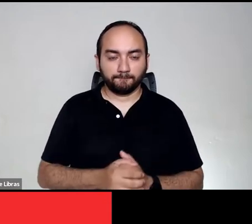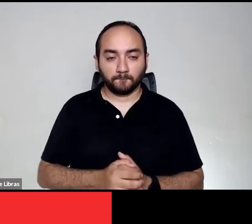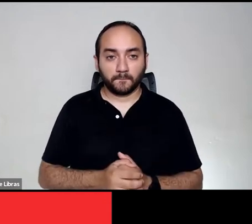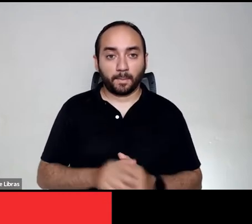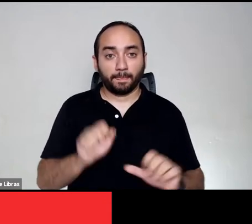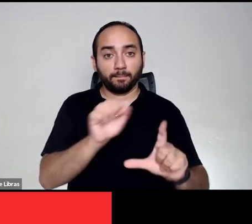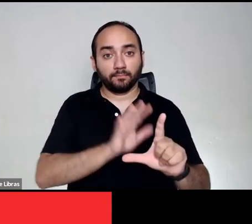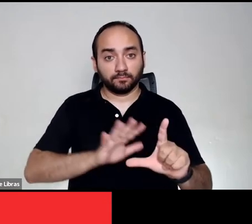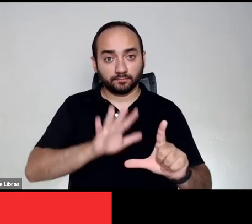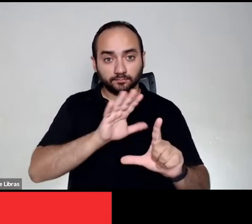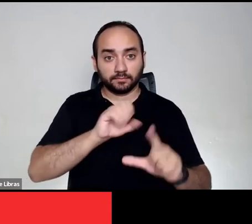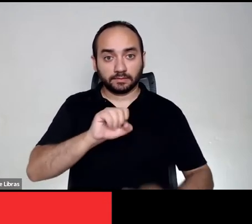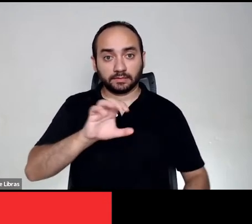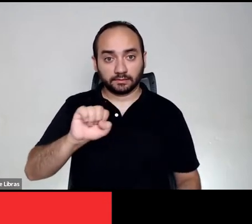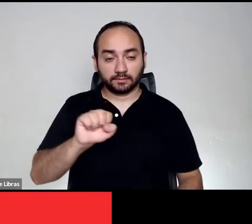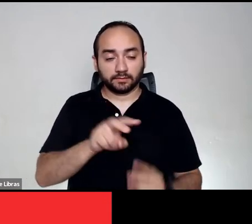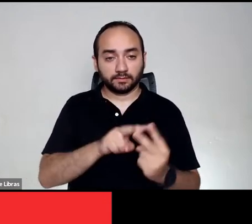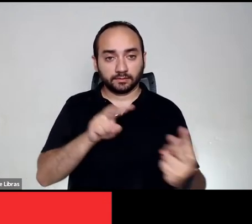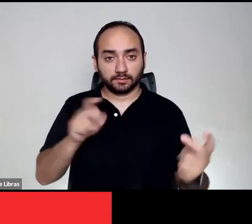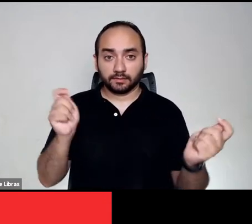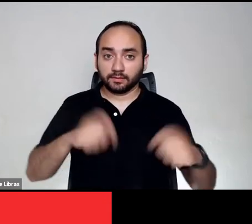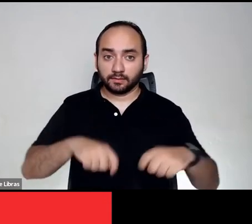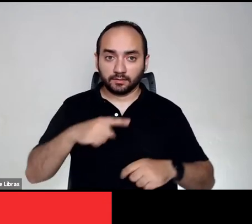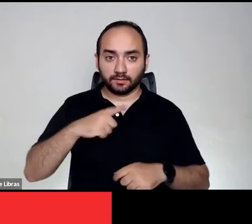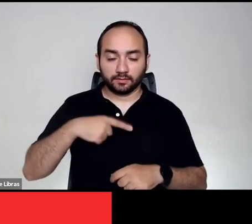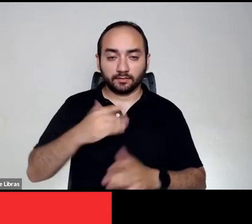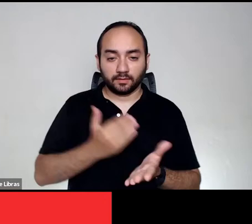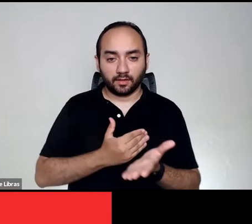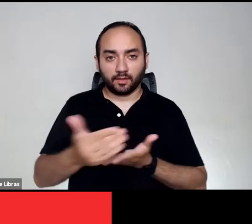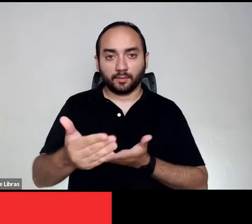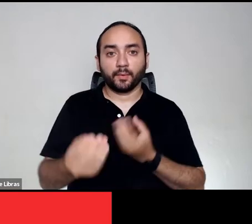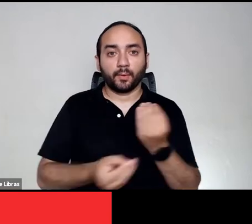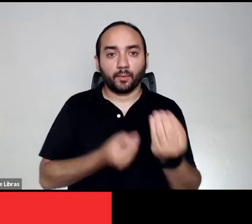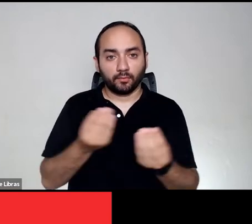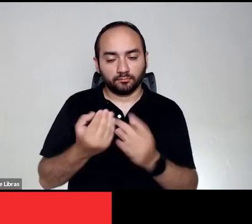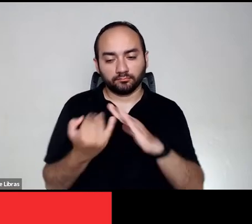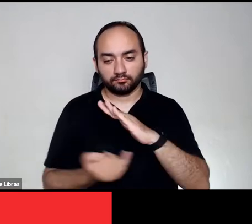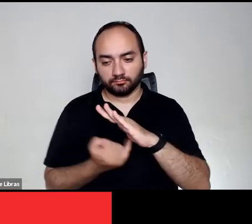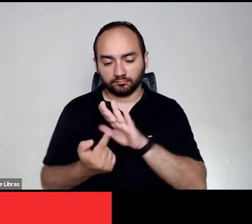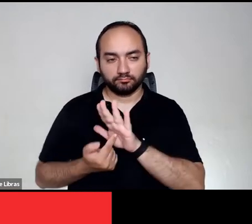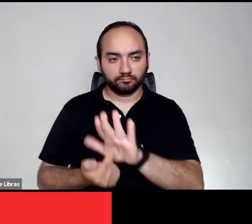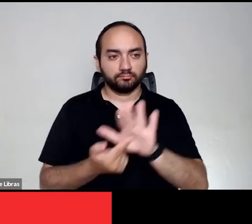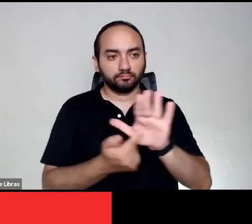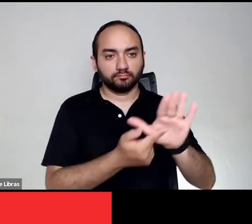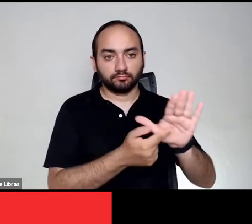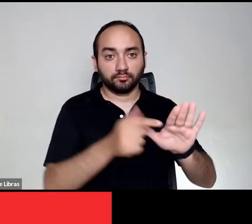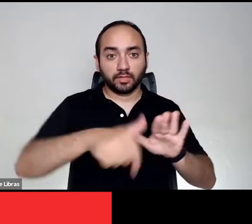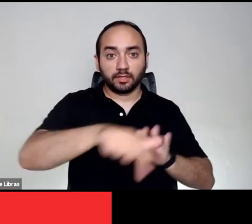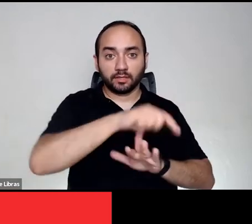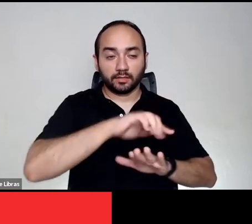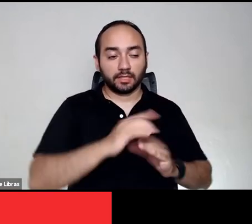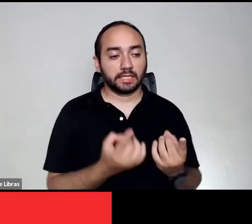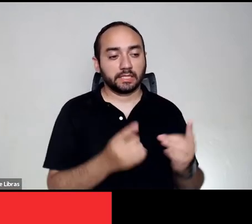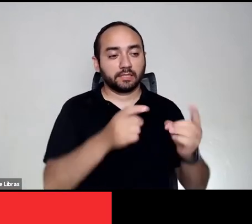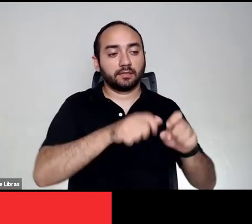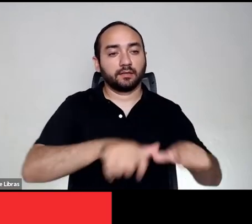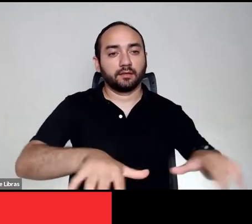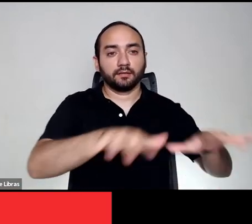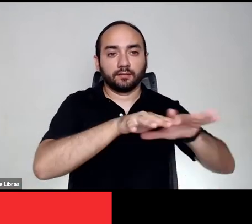plataforma SESC Digital é uma iniciativa que visa propor as ações da instituição ao ambiente e à linguagem digitais,